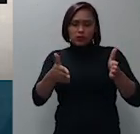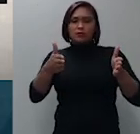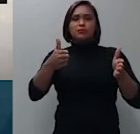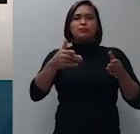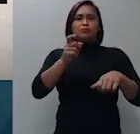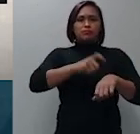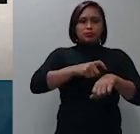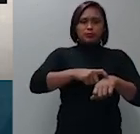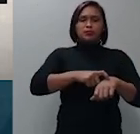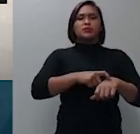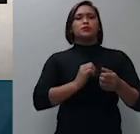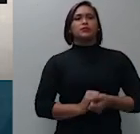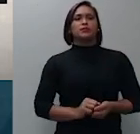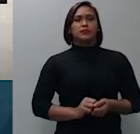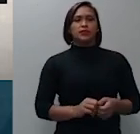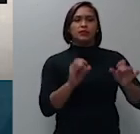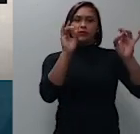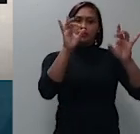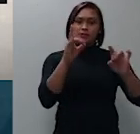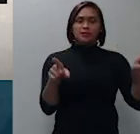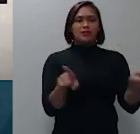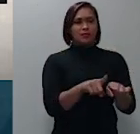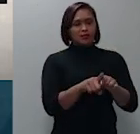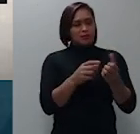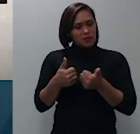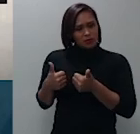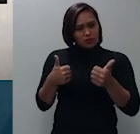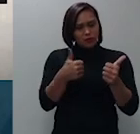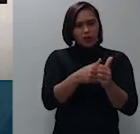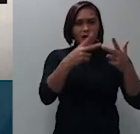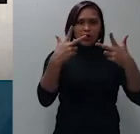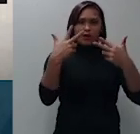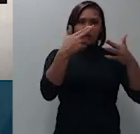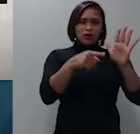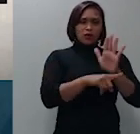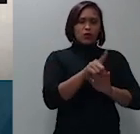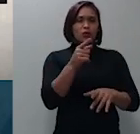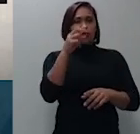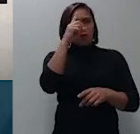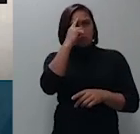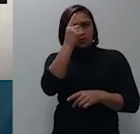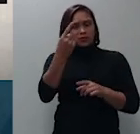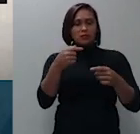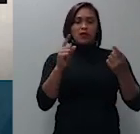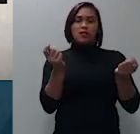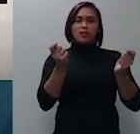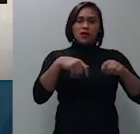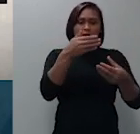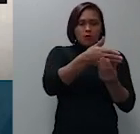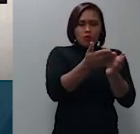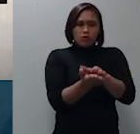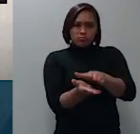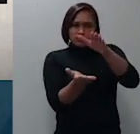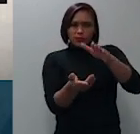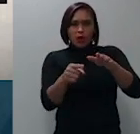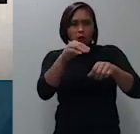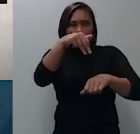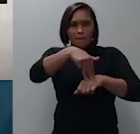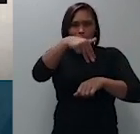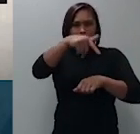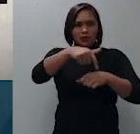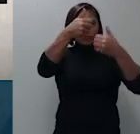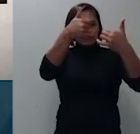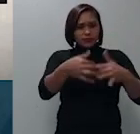destaquei destaquei também a doutrina nessa mesma linha na hipótese dos autos o magistrado de piso proferiu decisão de